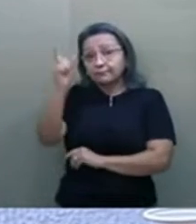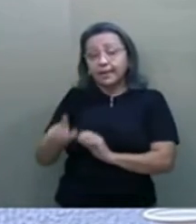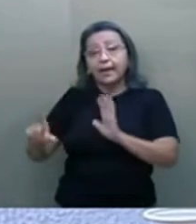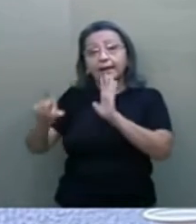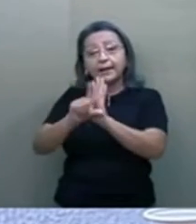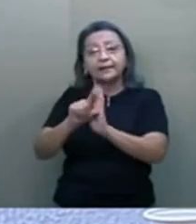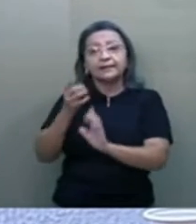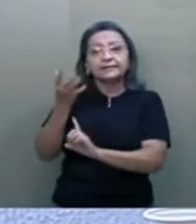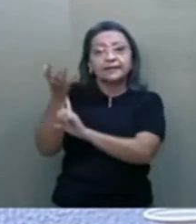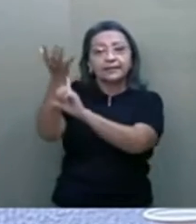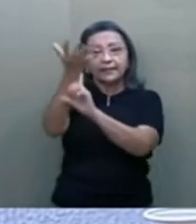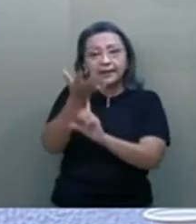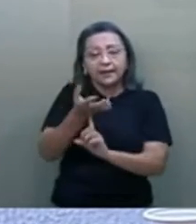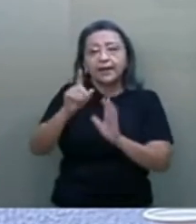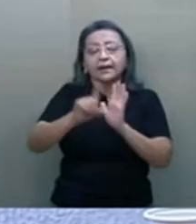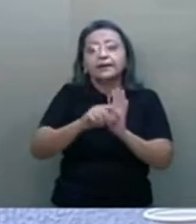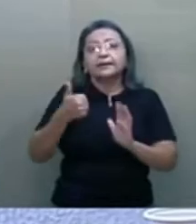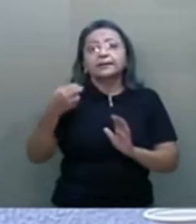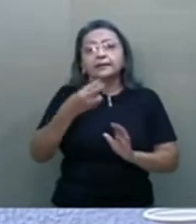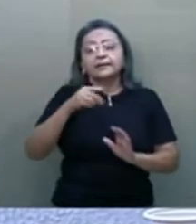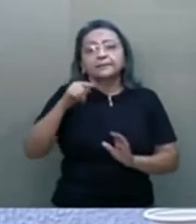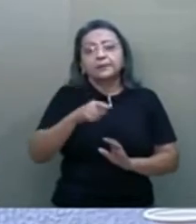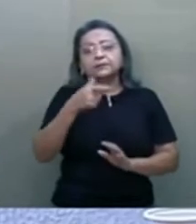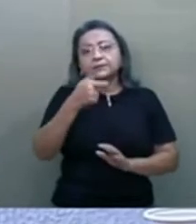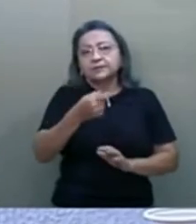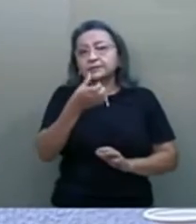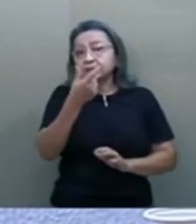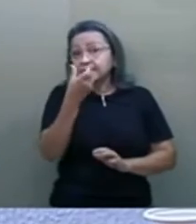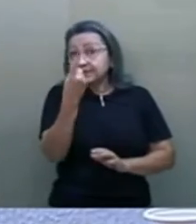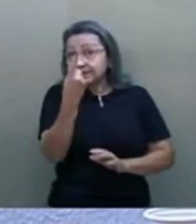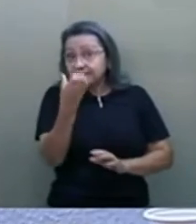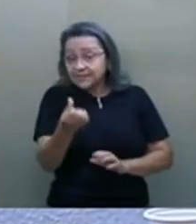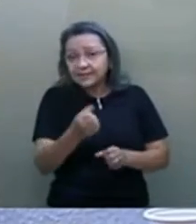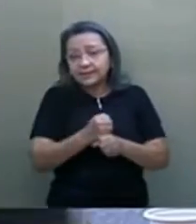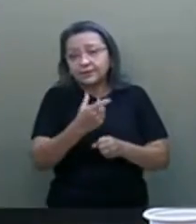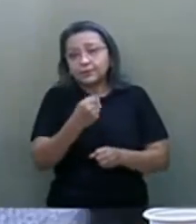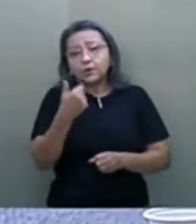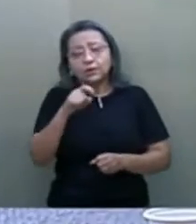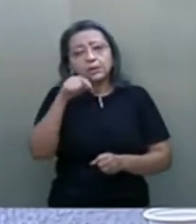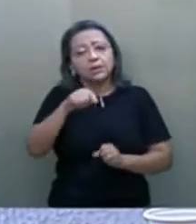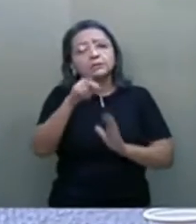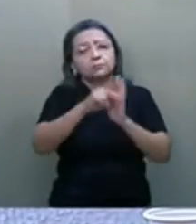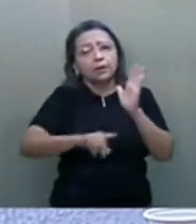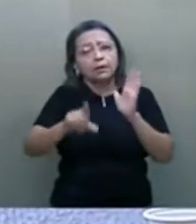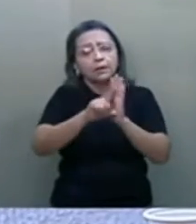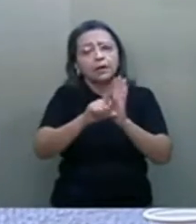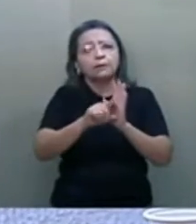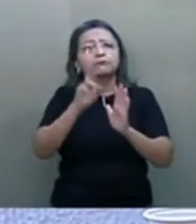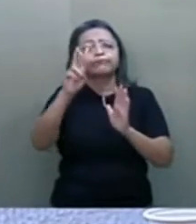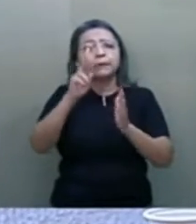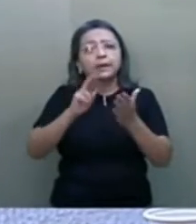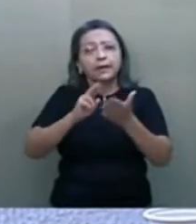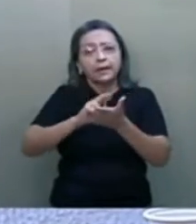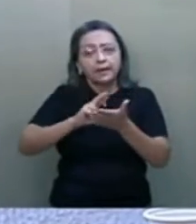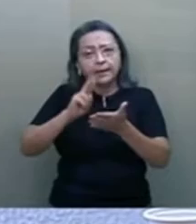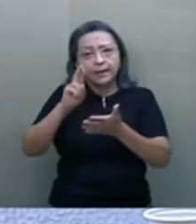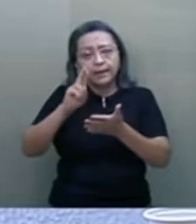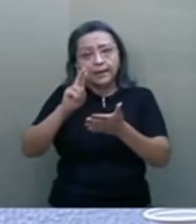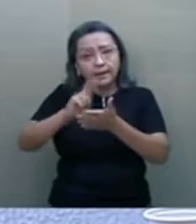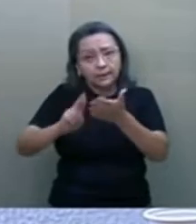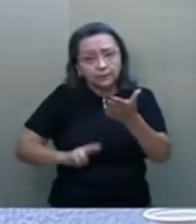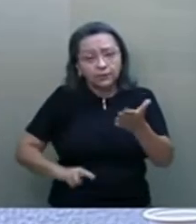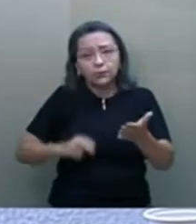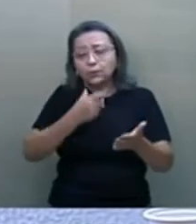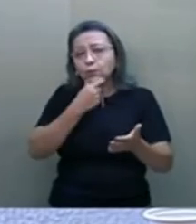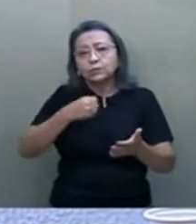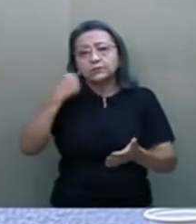Antenas, que é a Lei nº.116, de 2015, cujo projeto de lei foi relatado pelo então senador Vital do Rego